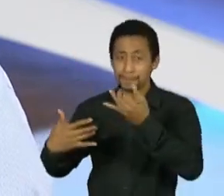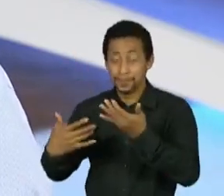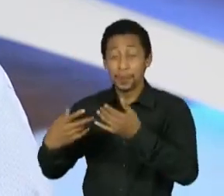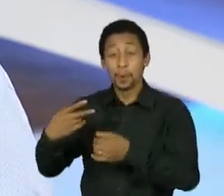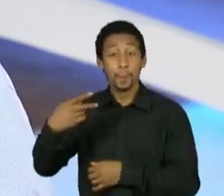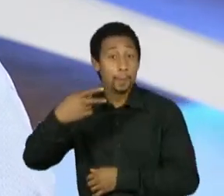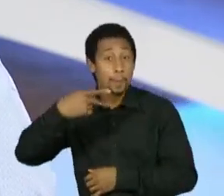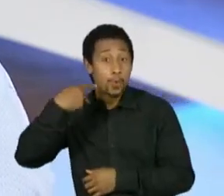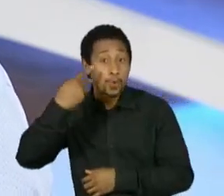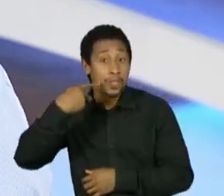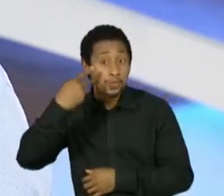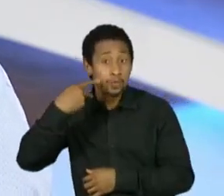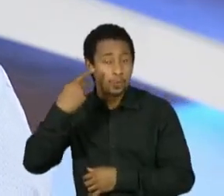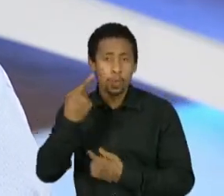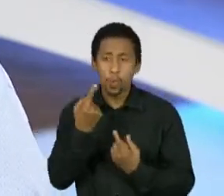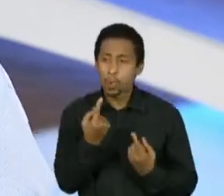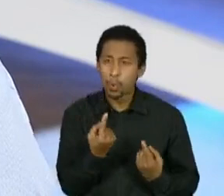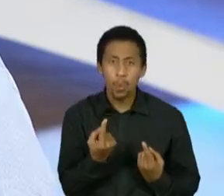antiambiental,